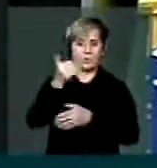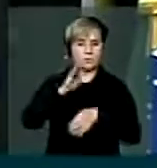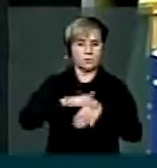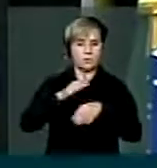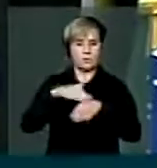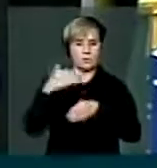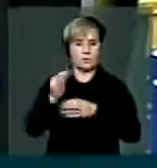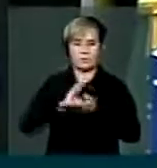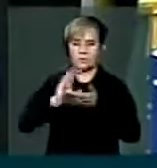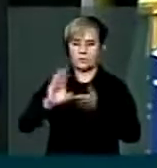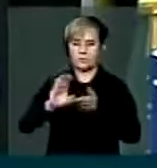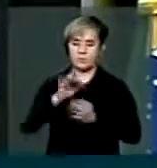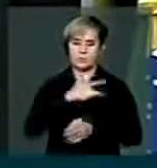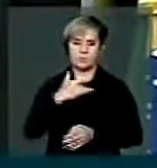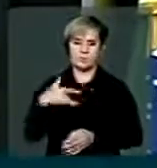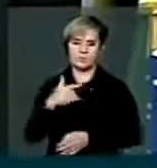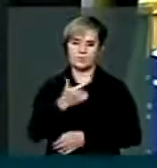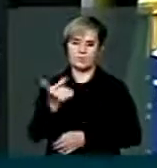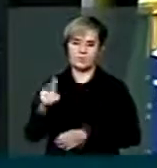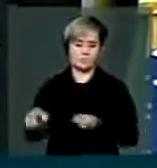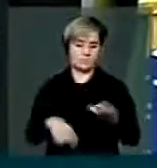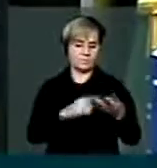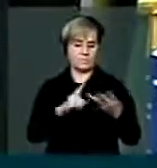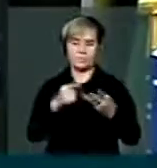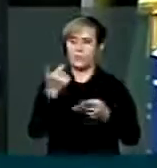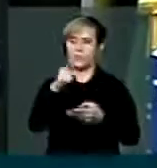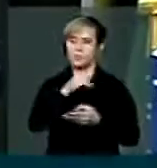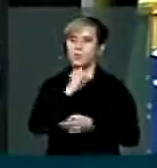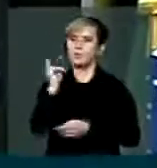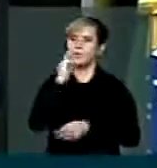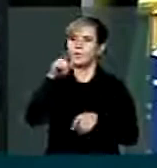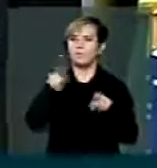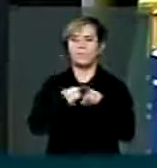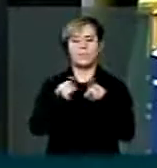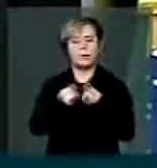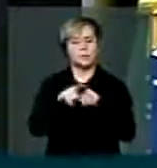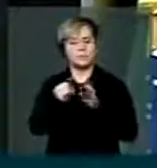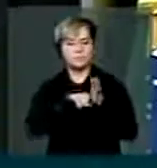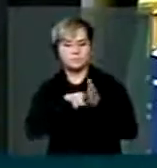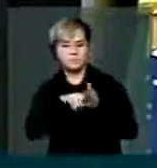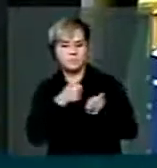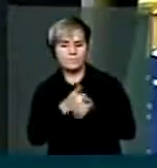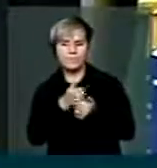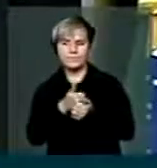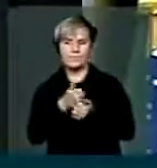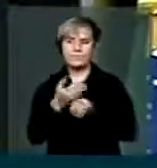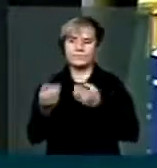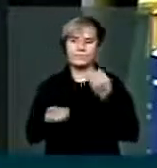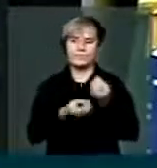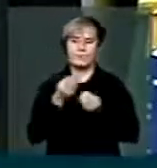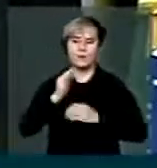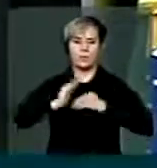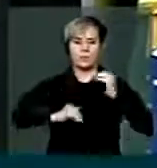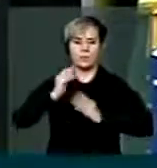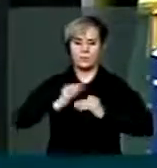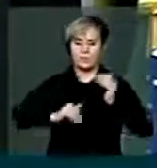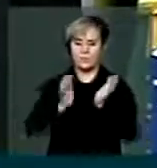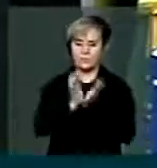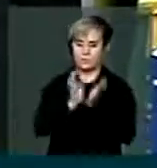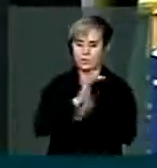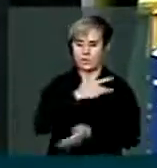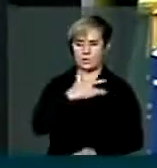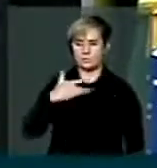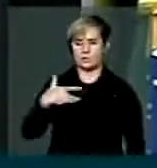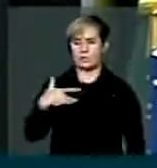bruta para o setor de saúde. E o outro dado extremamente importante para avaliarmos é a formação dos profissionais do setor de saúde.